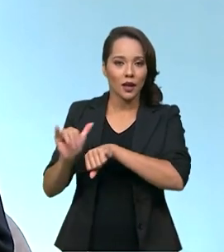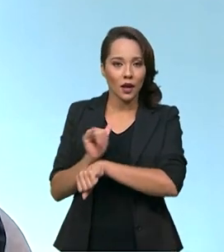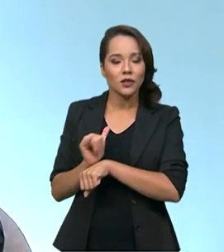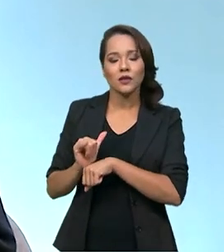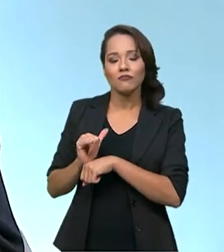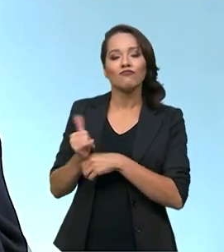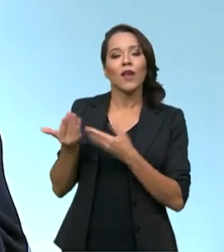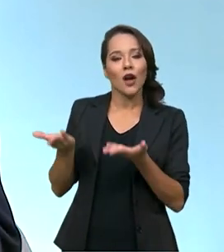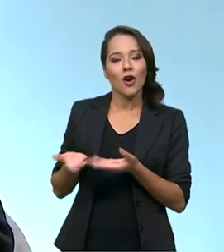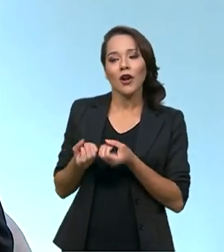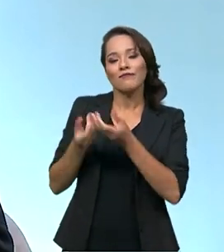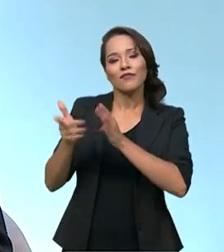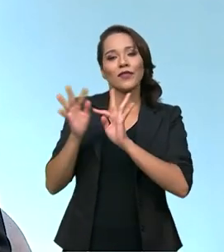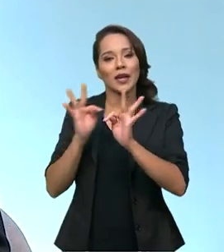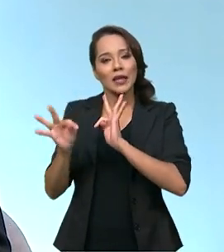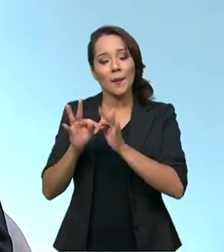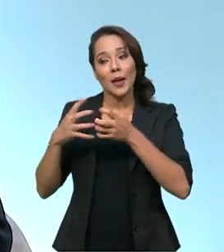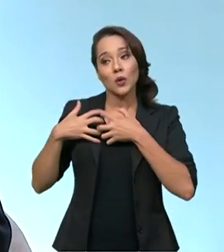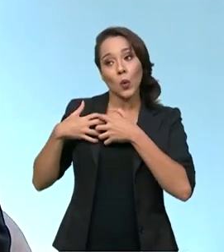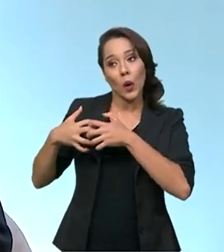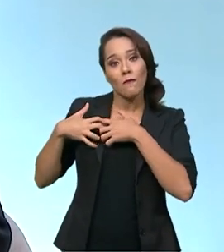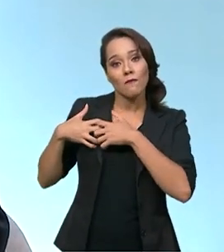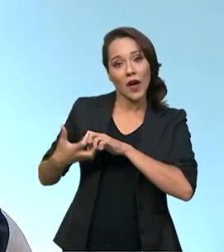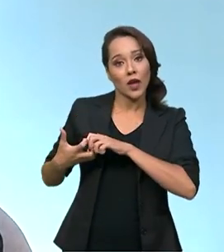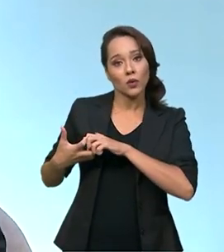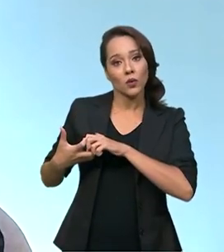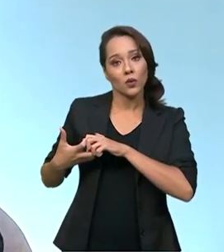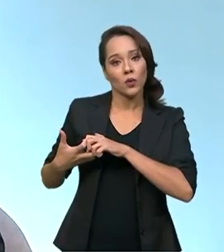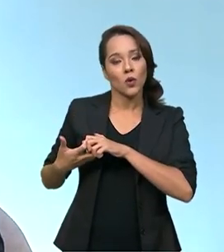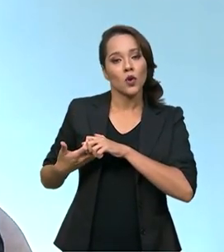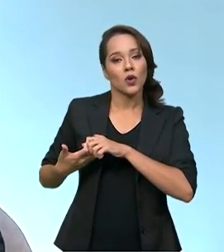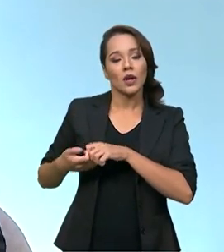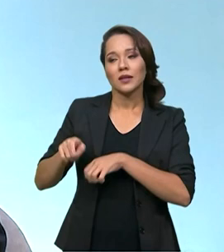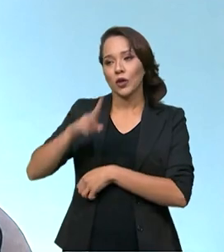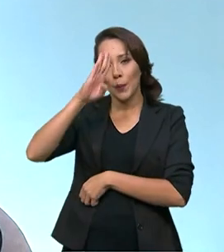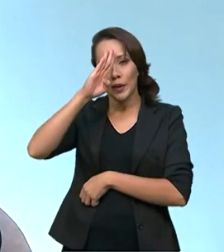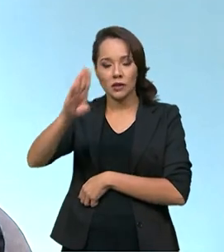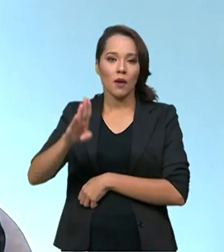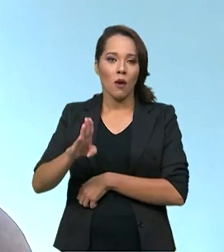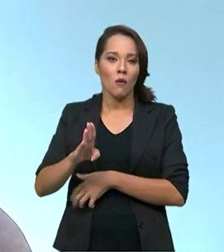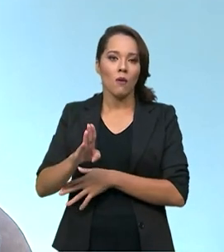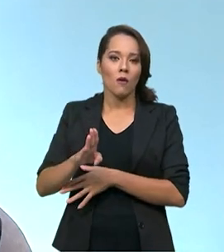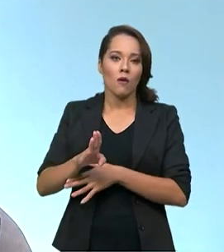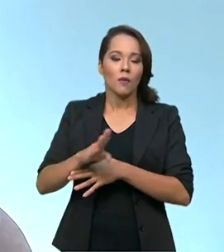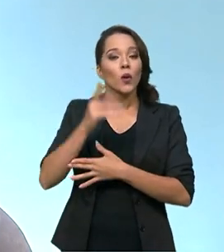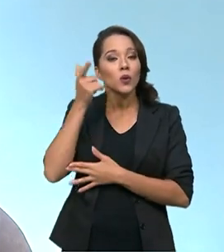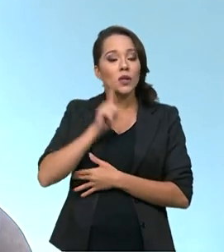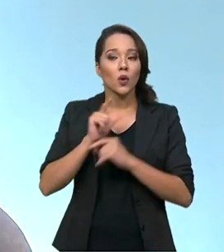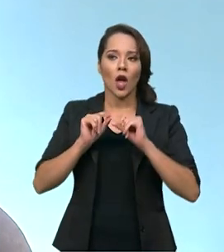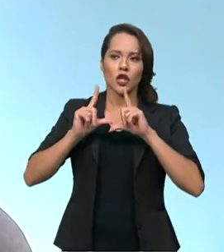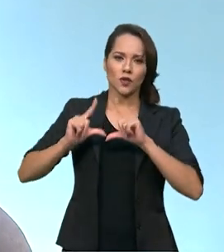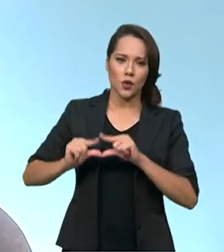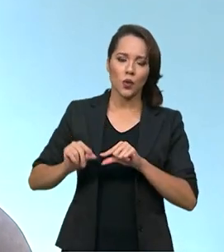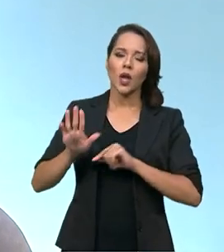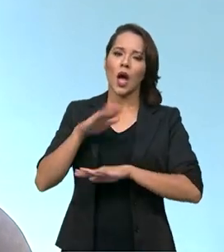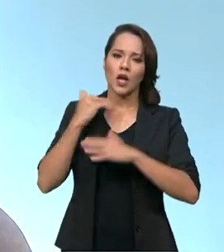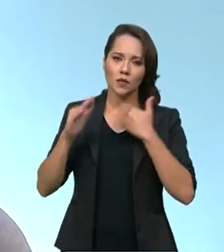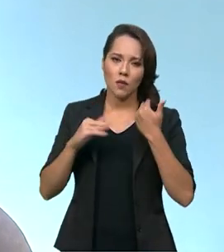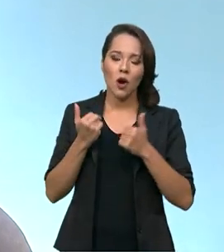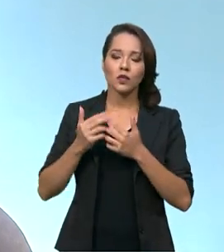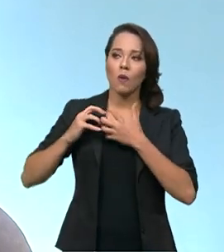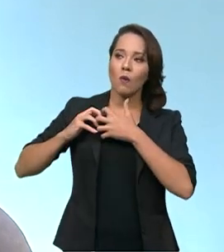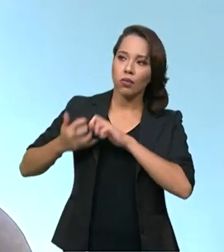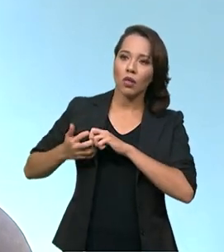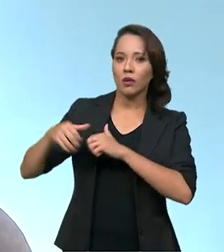coloca o tratamento do infarto no centro da moda para que nós possamos reduzir óbitos por